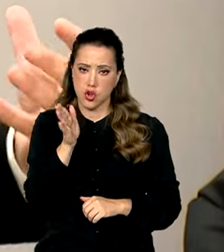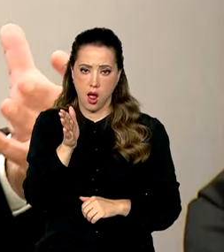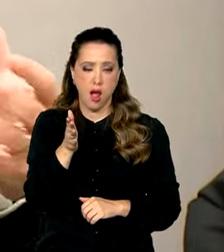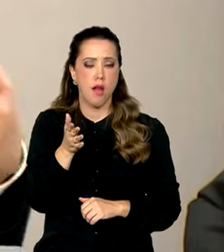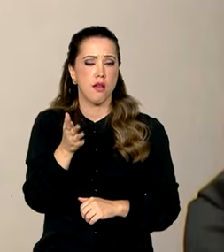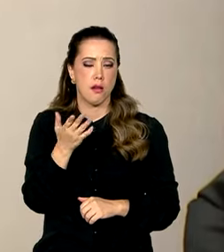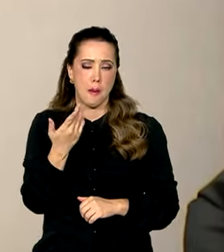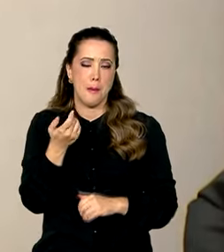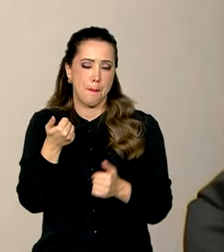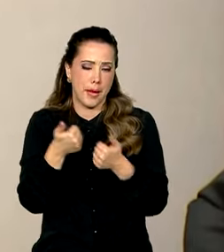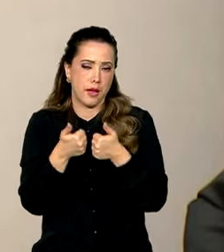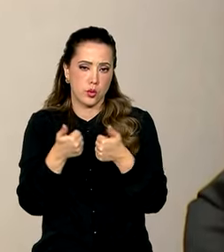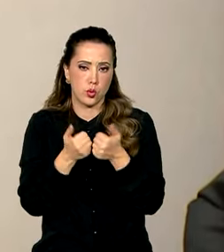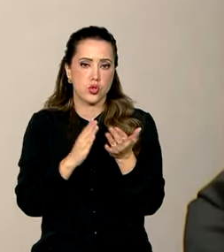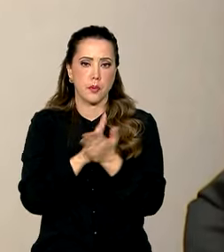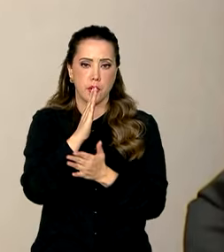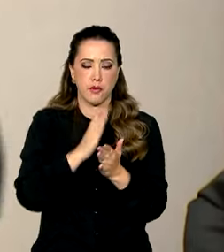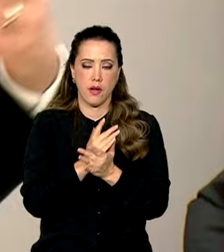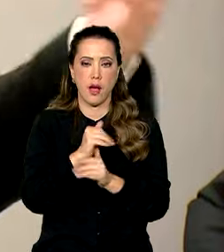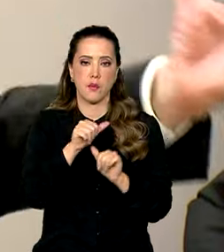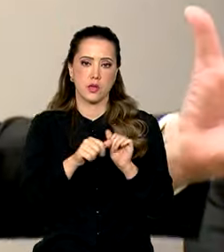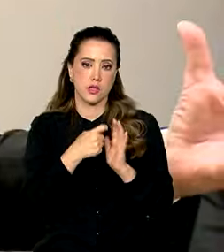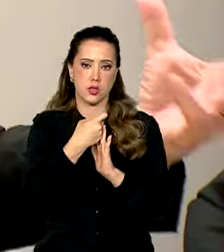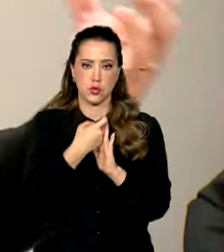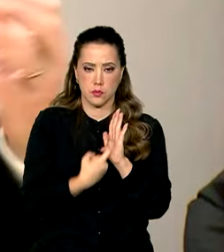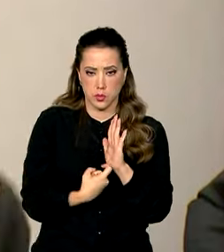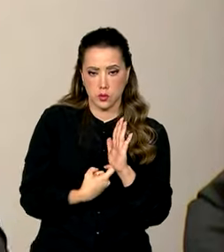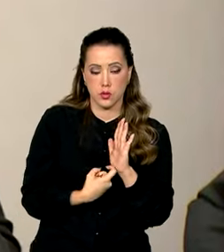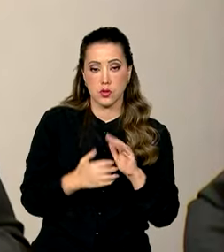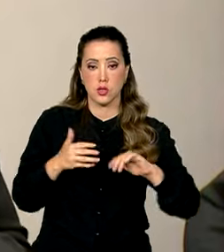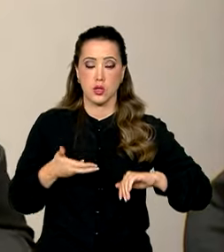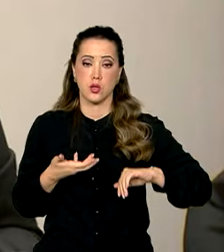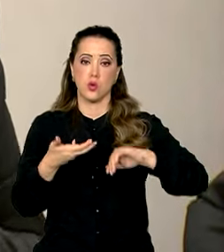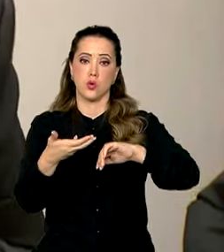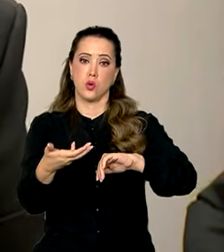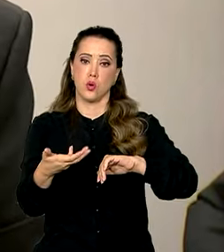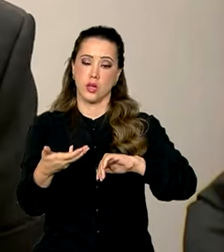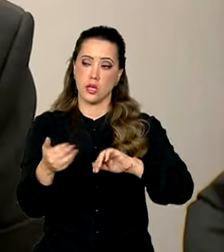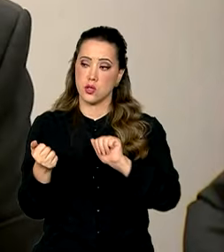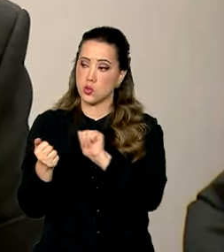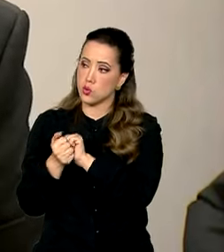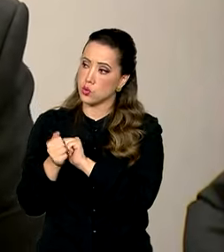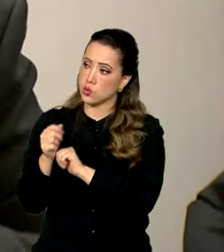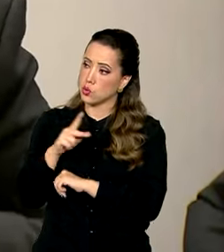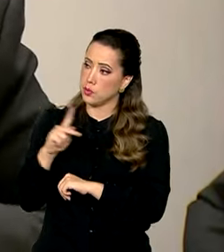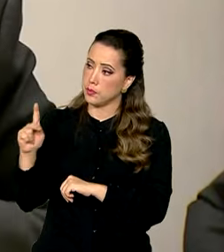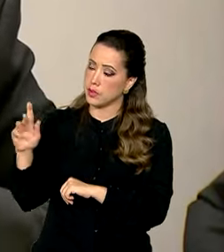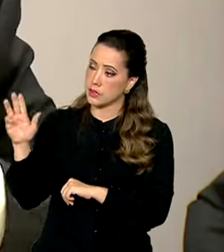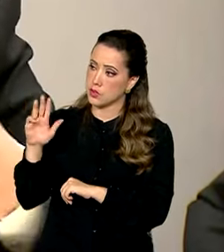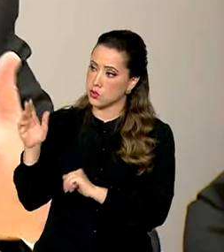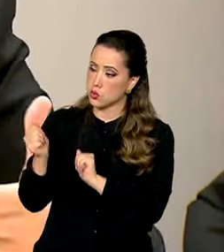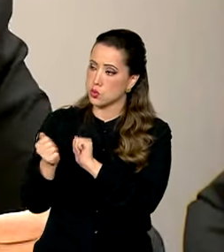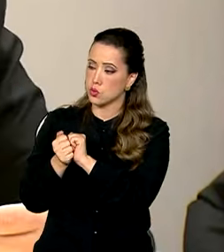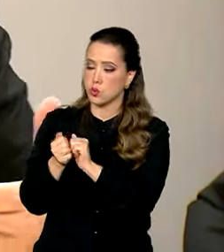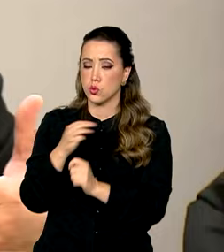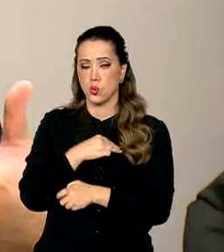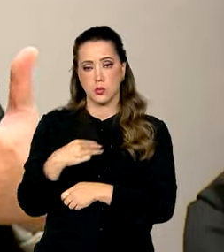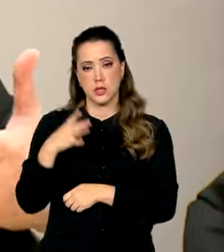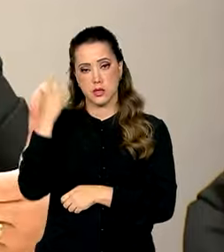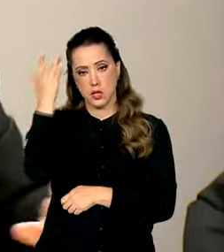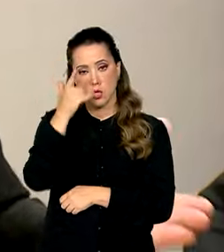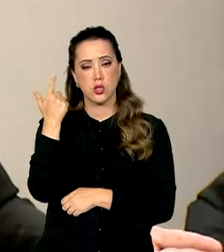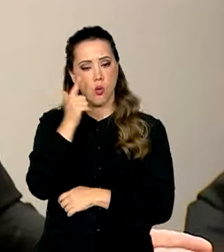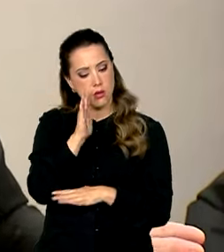pouca gente imaginava ser possível. E o Congresso, mais o presidente, mais o ministro Haddad, enfim, estão conseguindo desenrolar